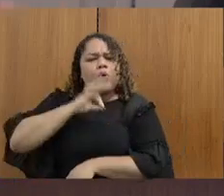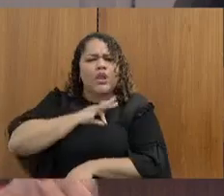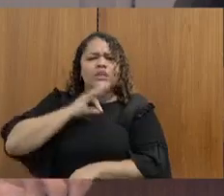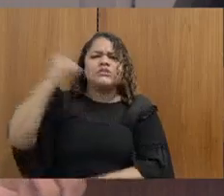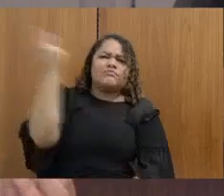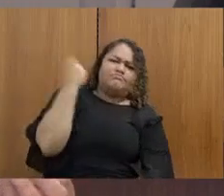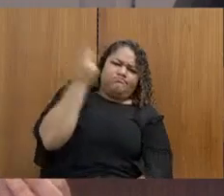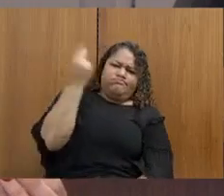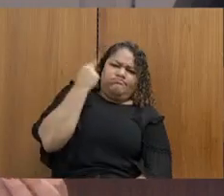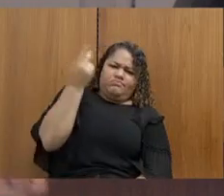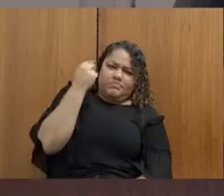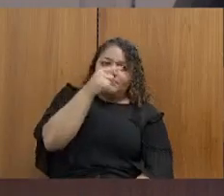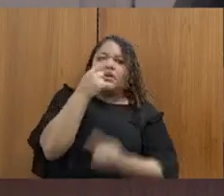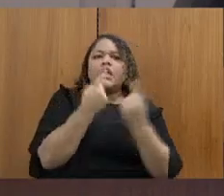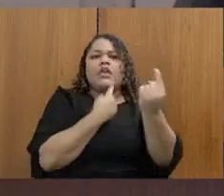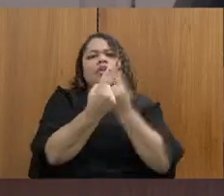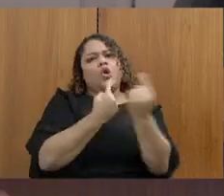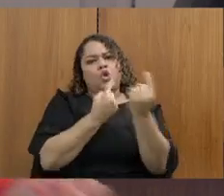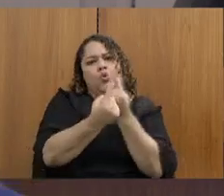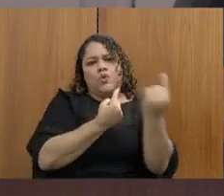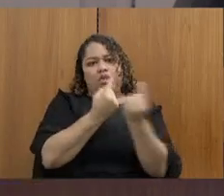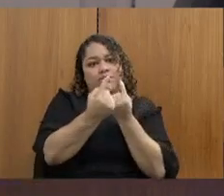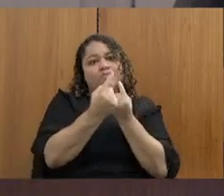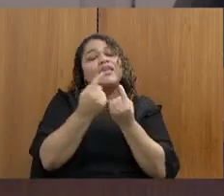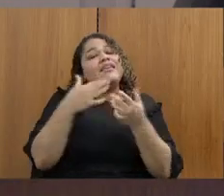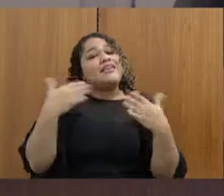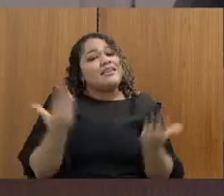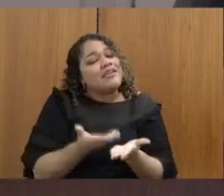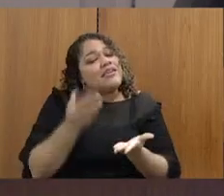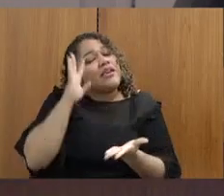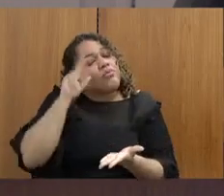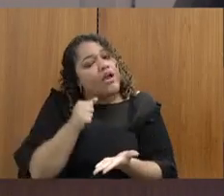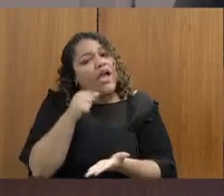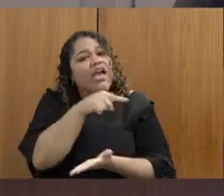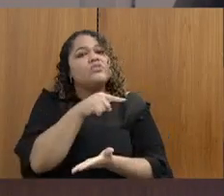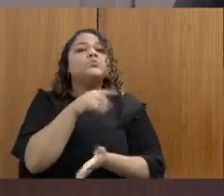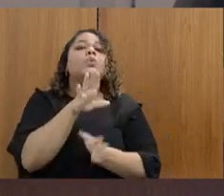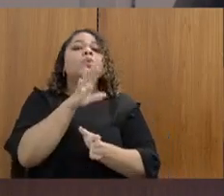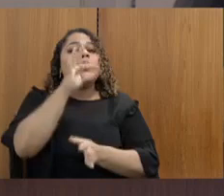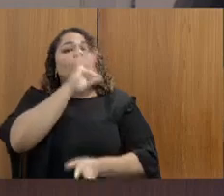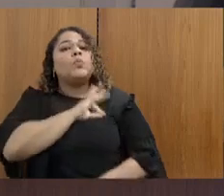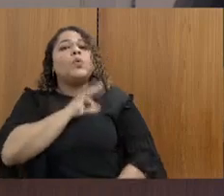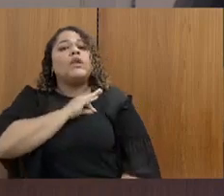em rodovia. E acho que essa leniência da polícia pode estar